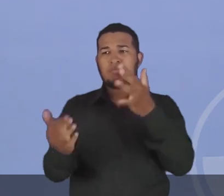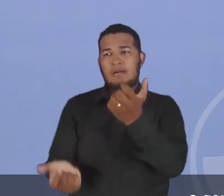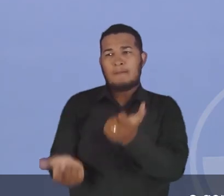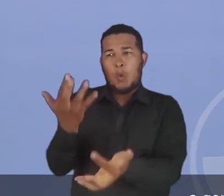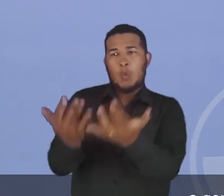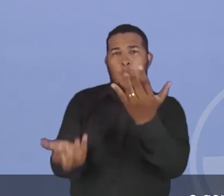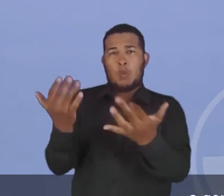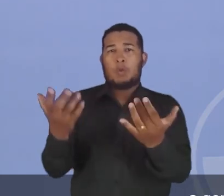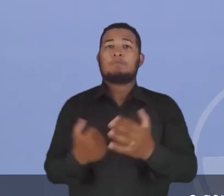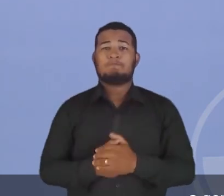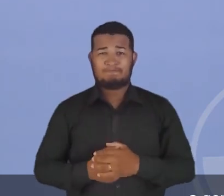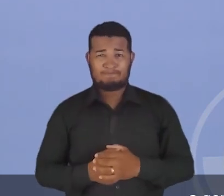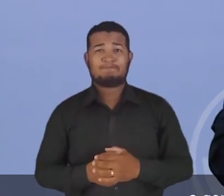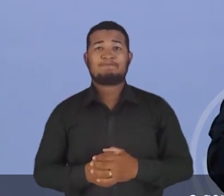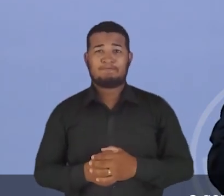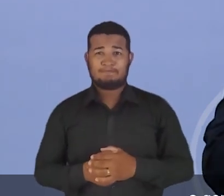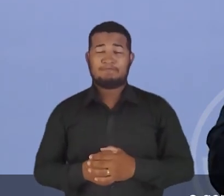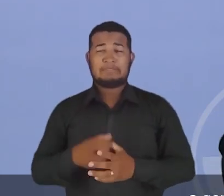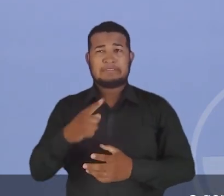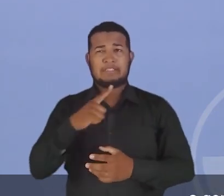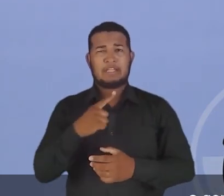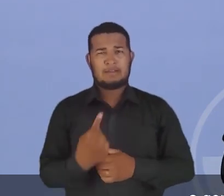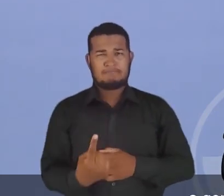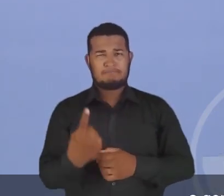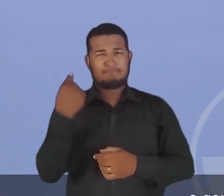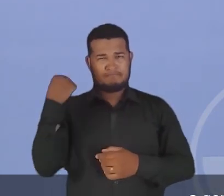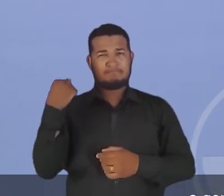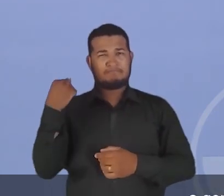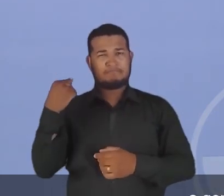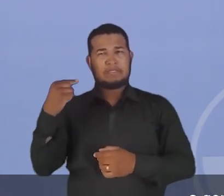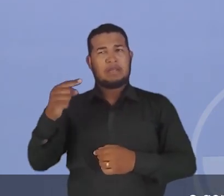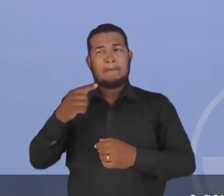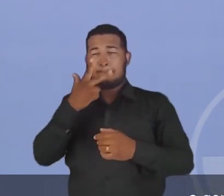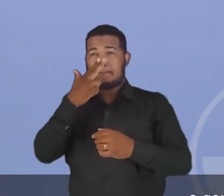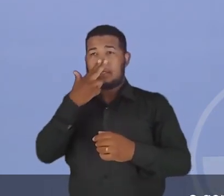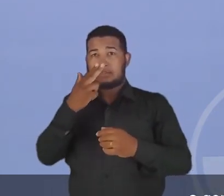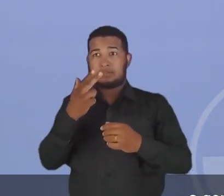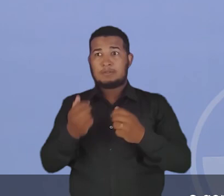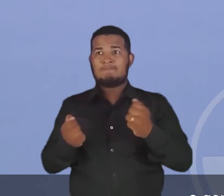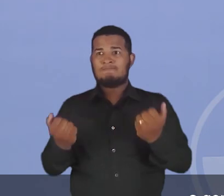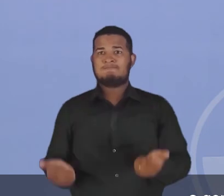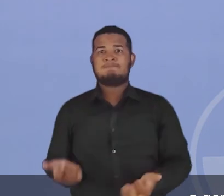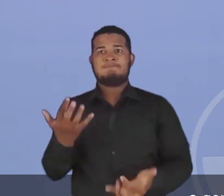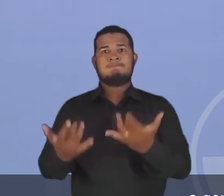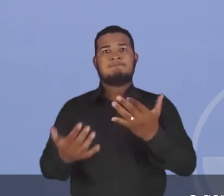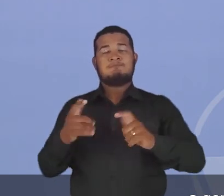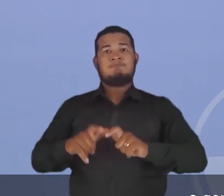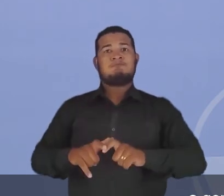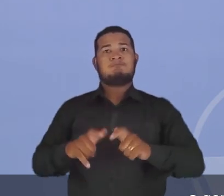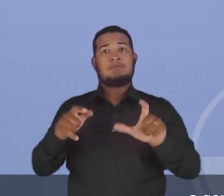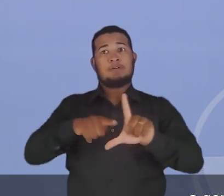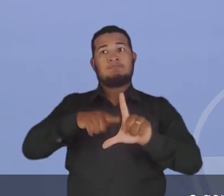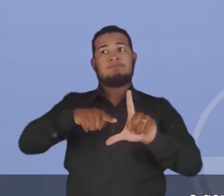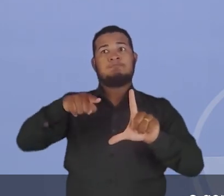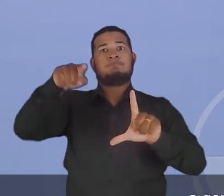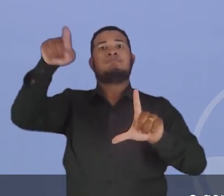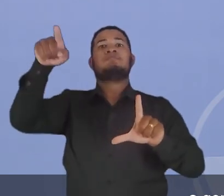às queimadas. A gente está observando nos últimos tempos um aumento significativo